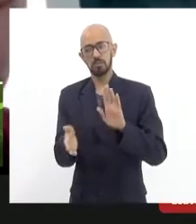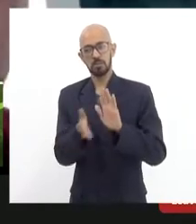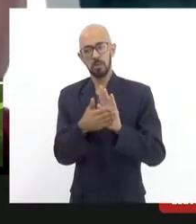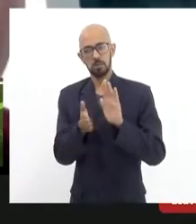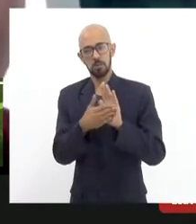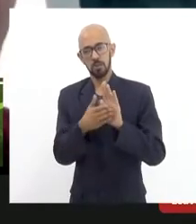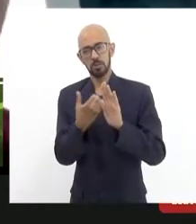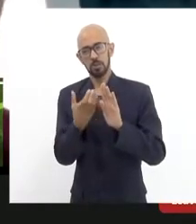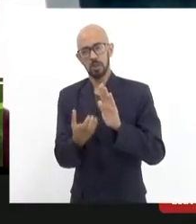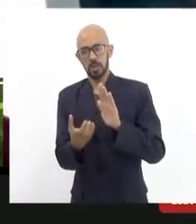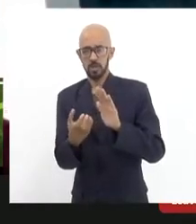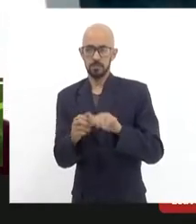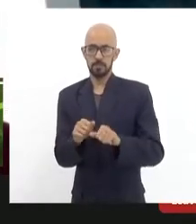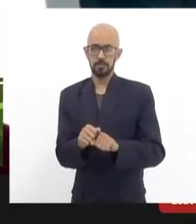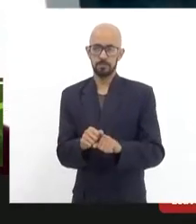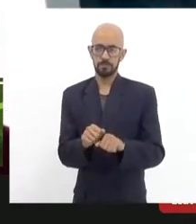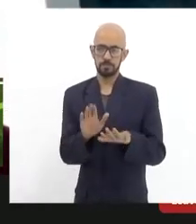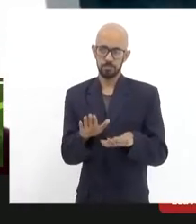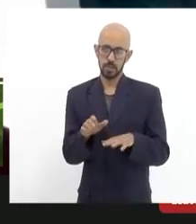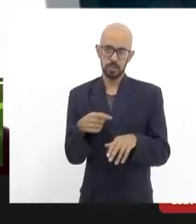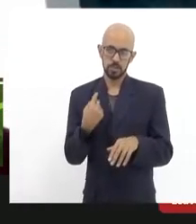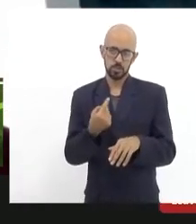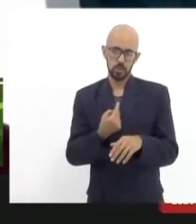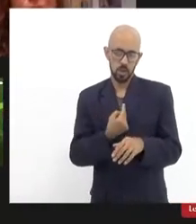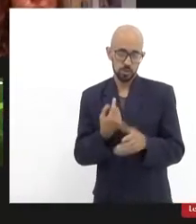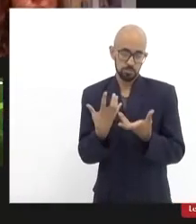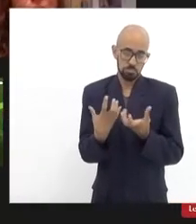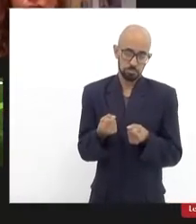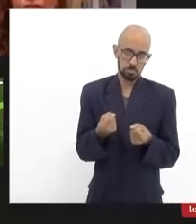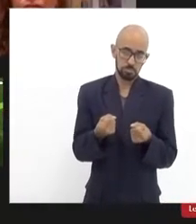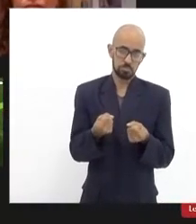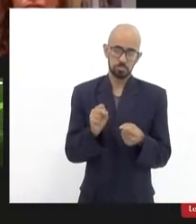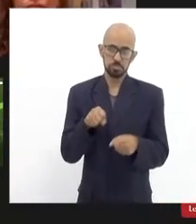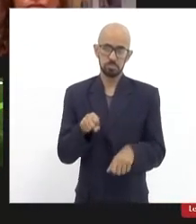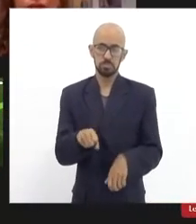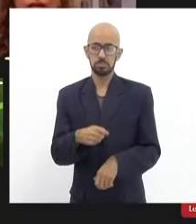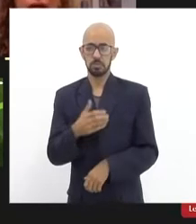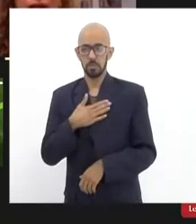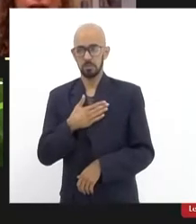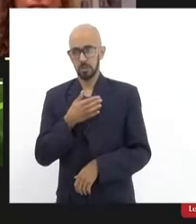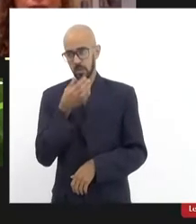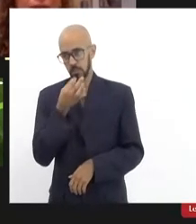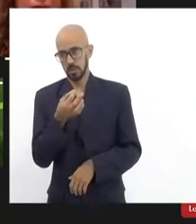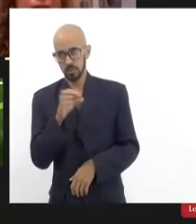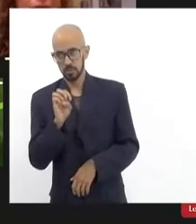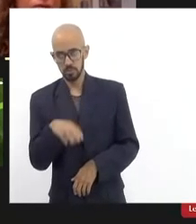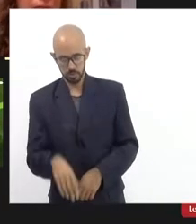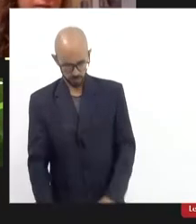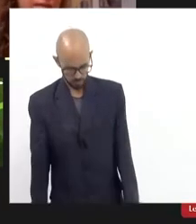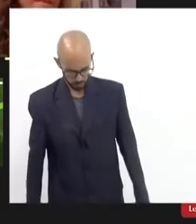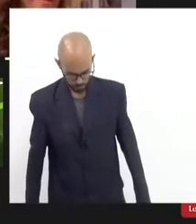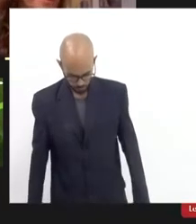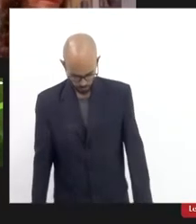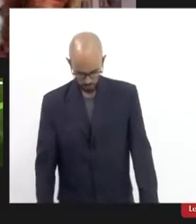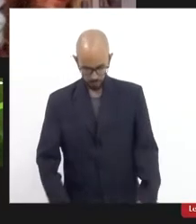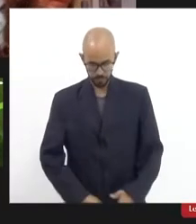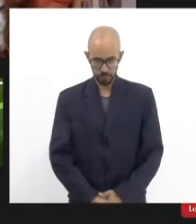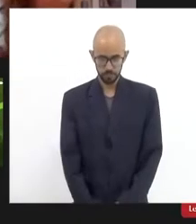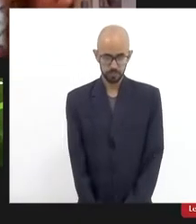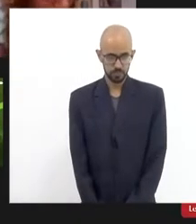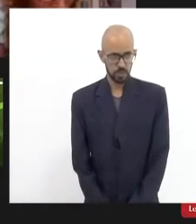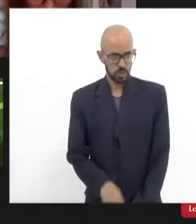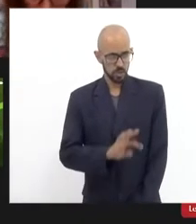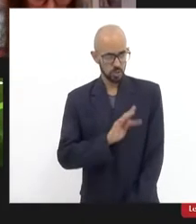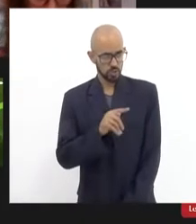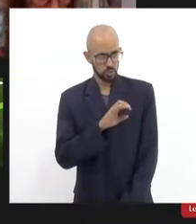quer isso mas estamos pré-dispostos eu acho vale marcar vale marcar uma conversa o Chico